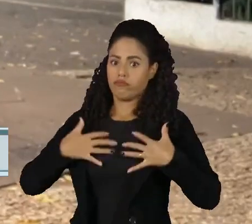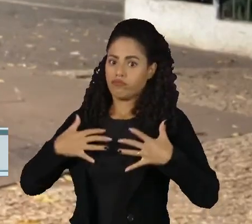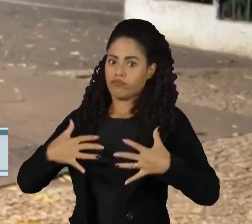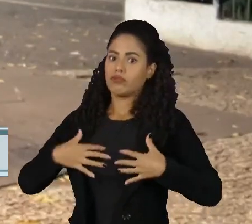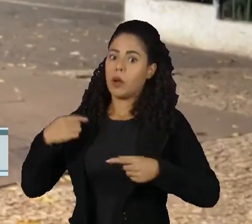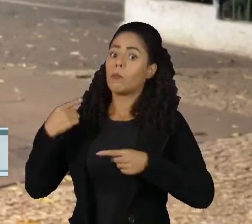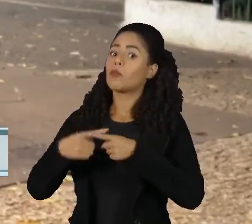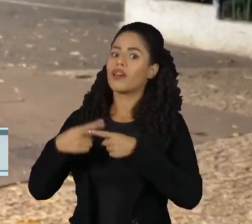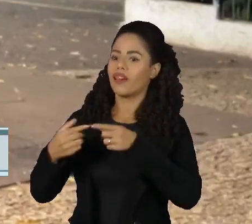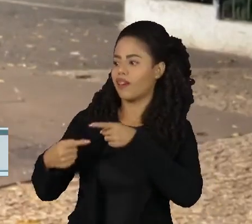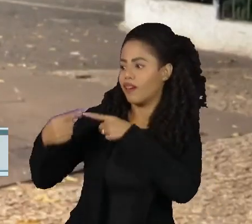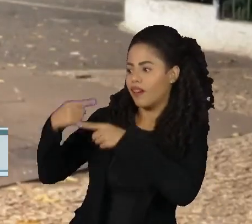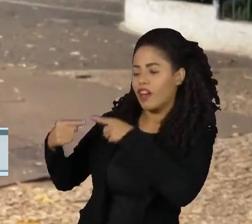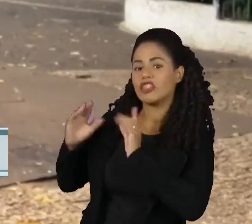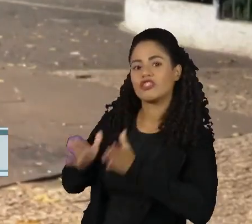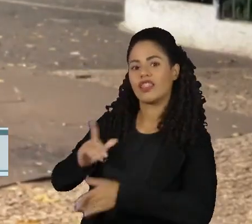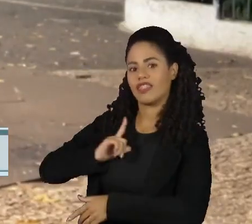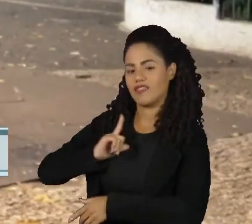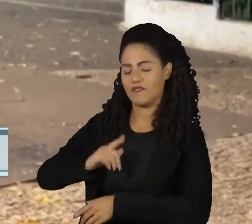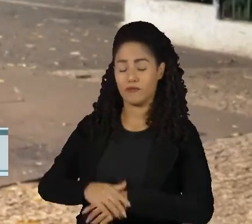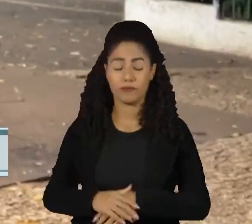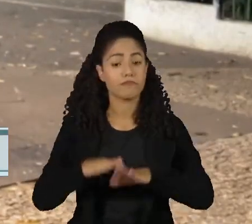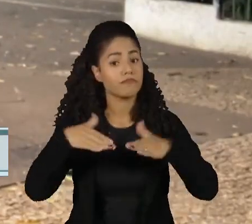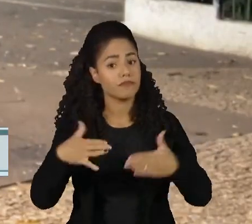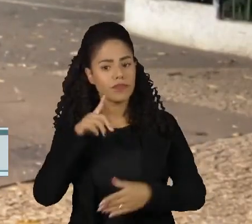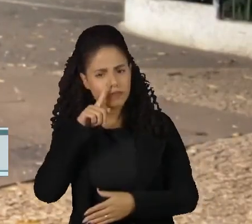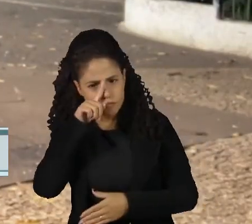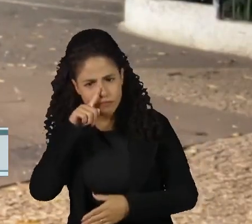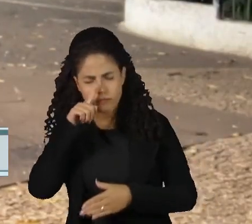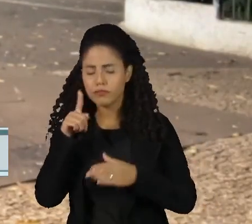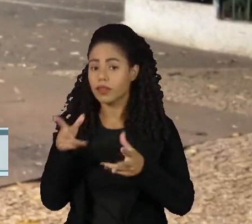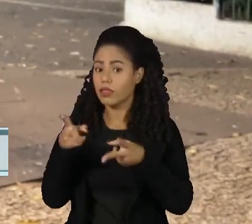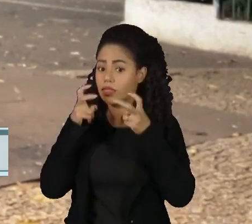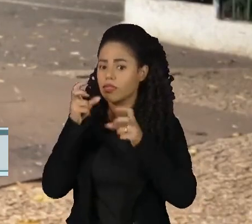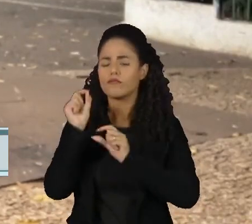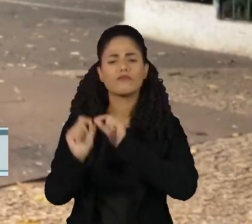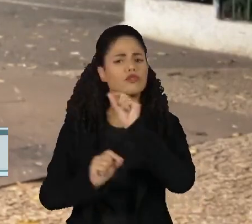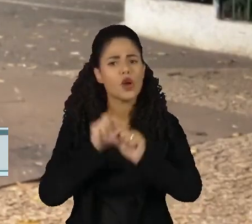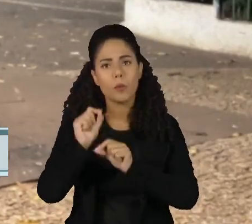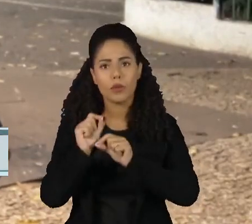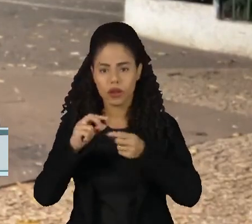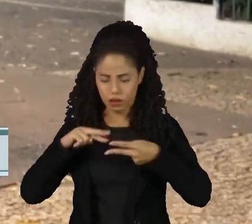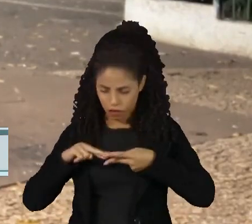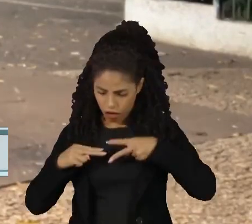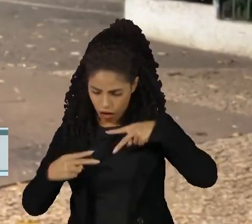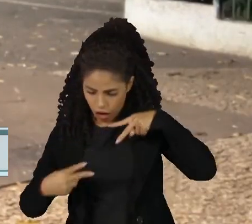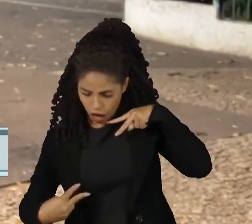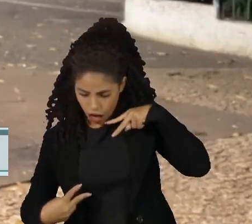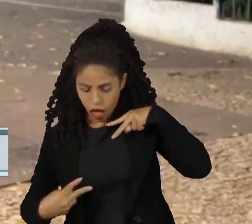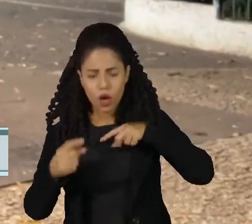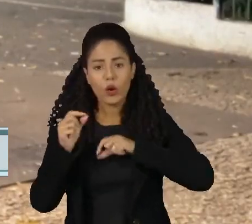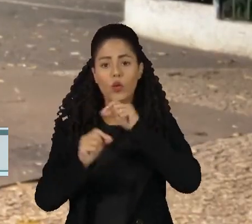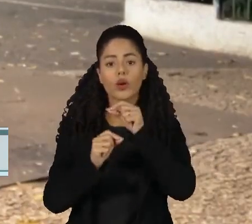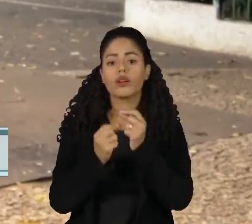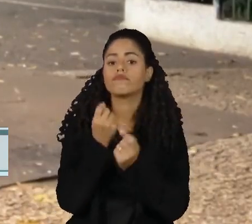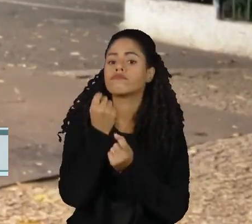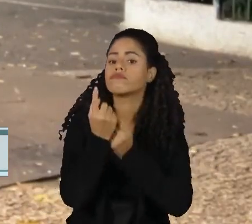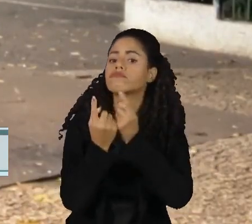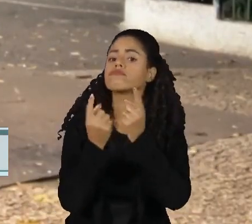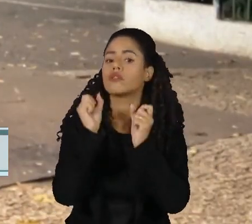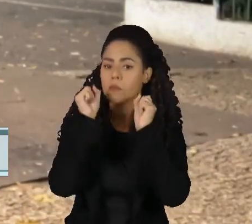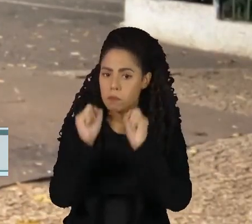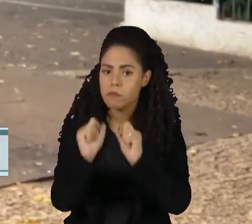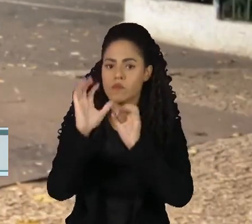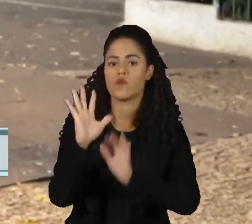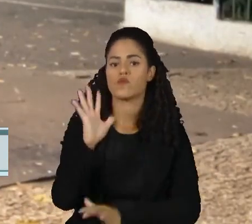apontam sobre esses indicadores é que é preciso ter cautela. Isso porque a predisposição genética é só um dos fatores responsáveis